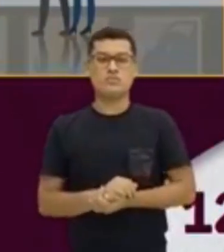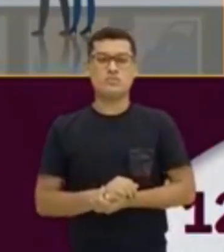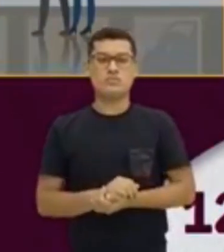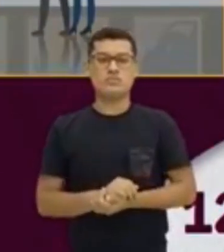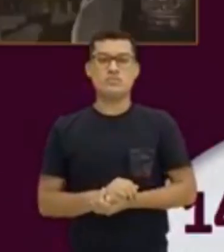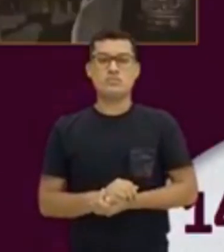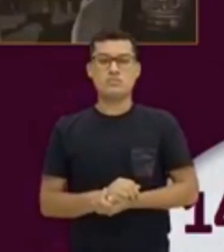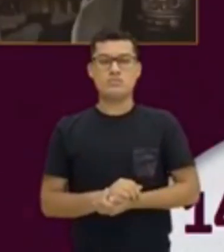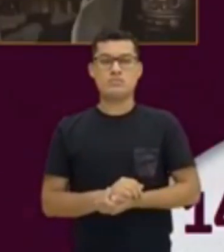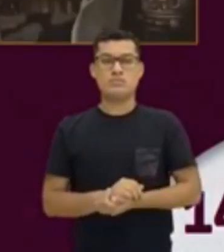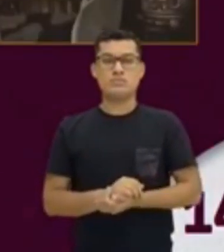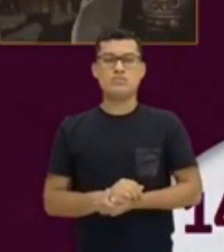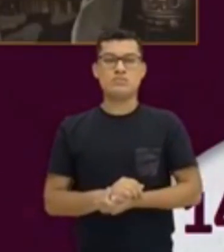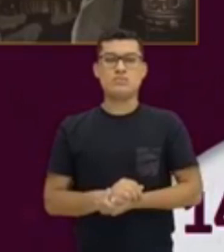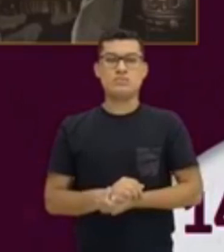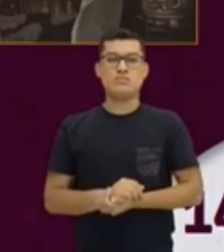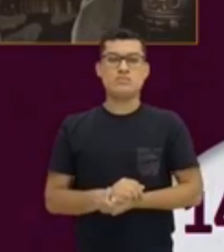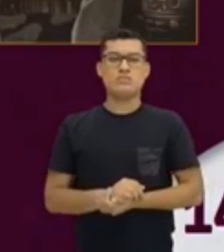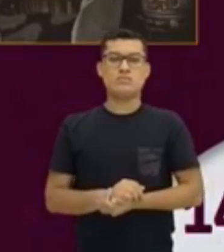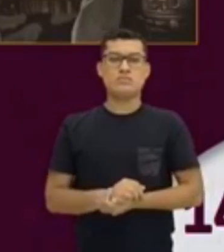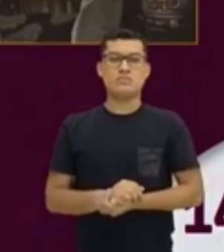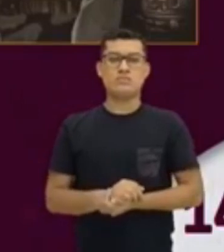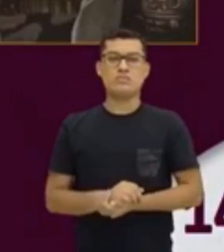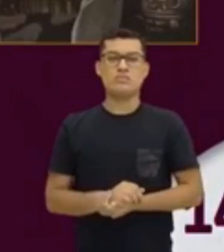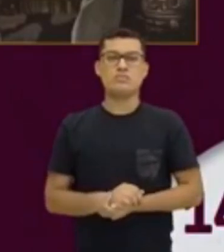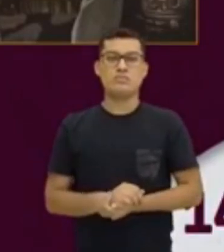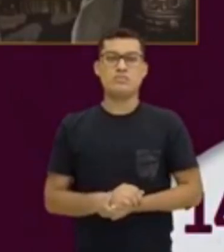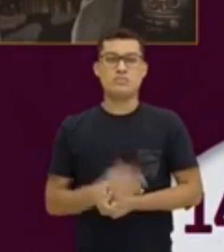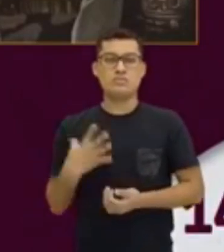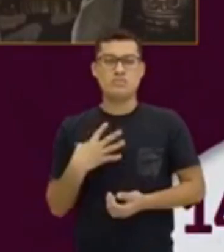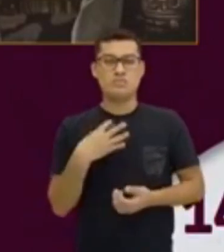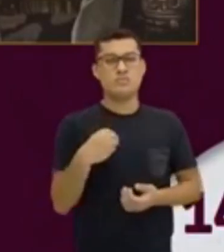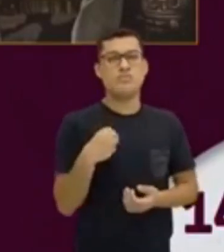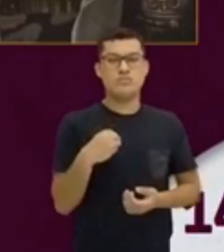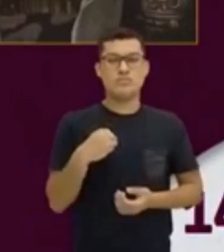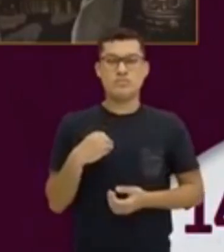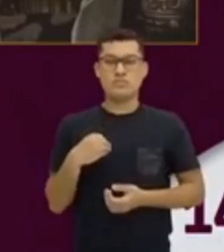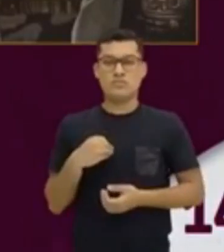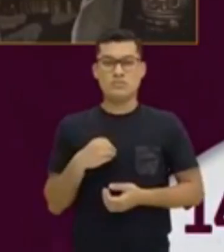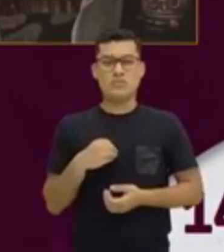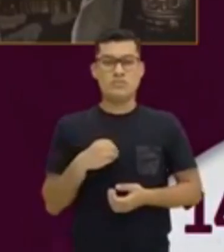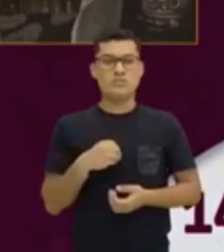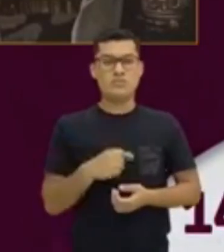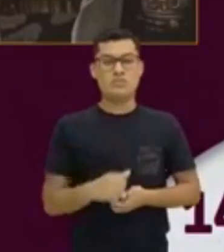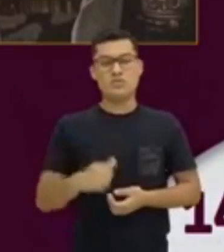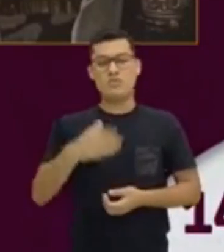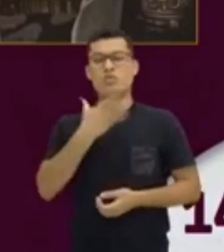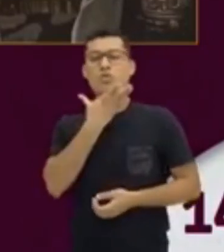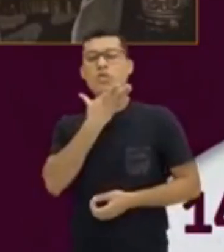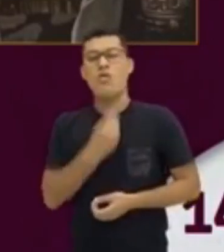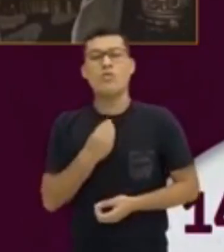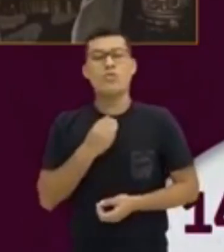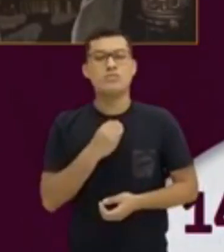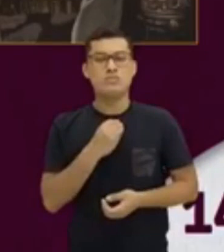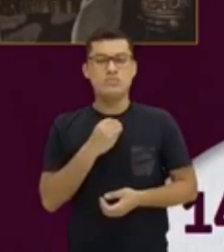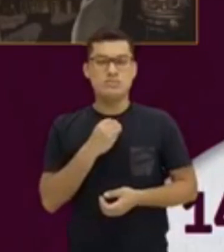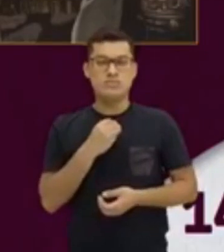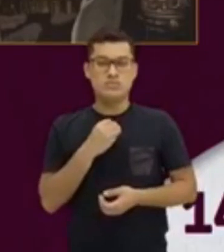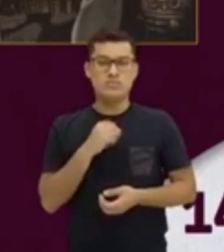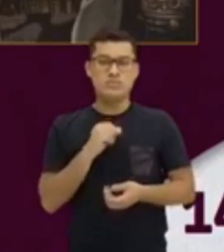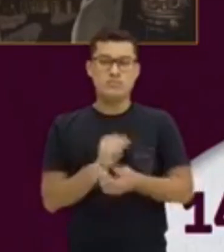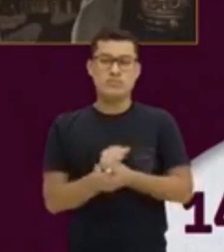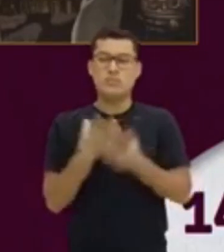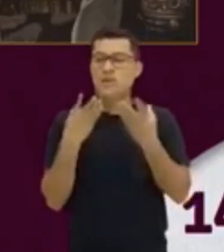De onde ele veio, William Shakespeare? Ele é filho do John Shakespeare. Ele é famoso